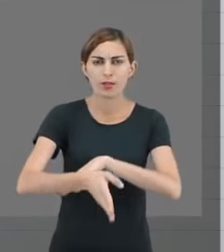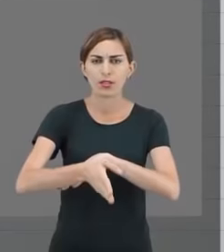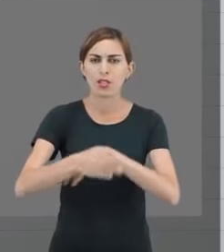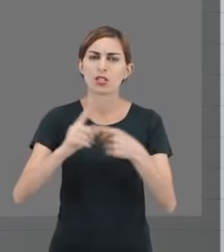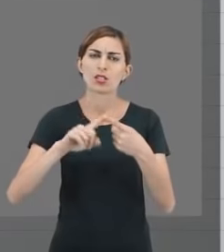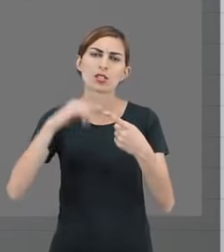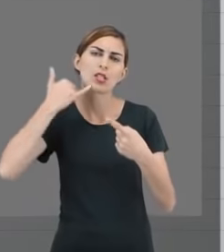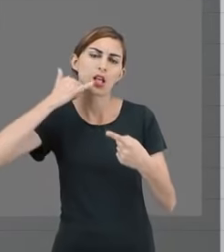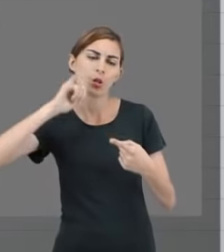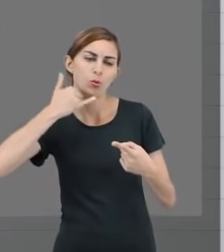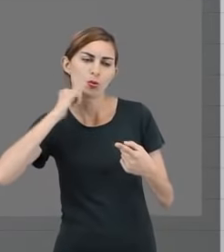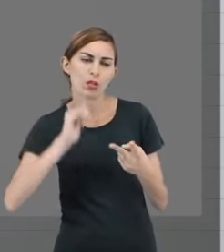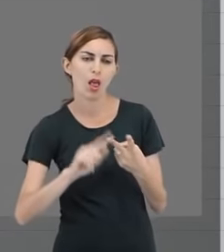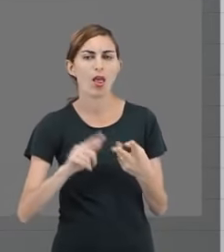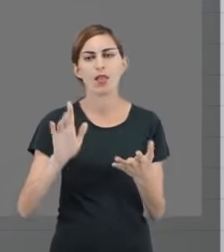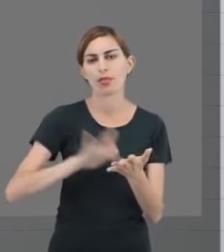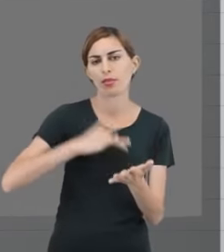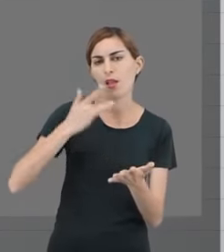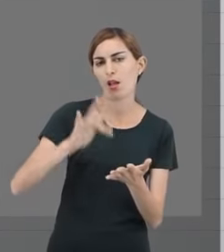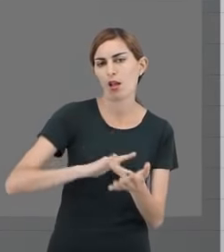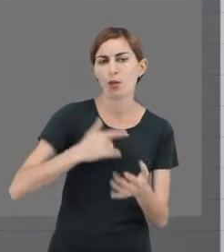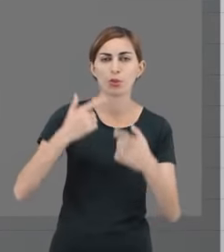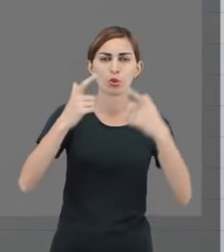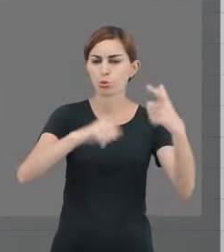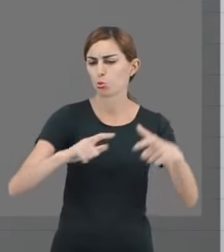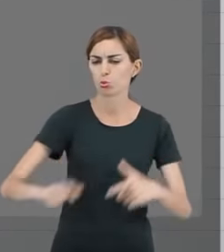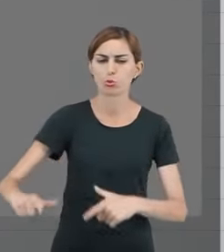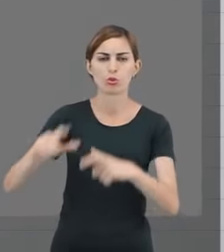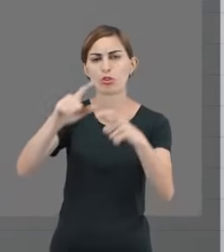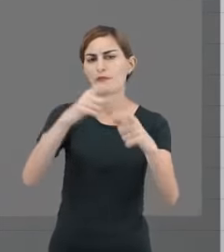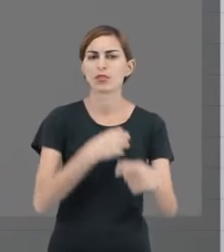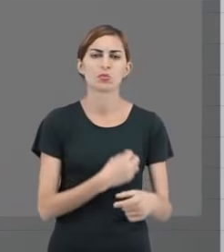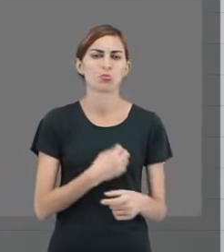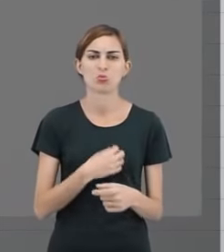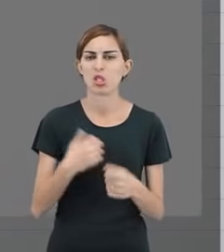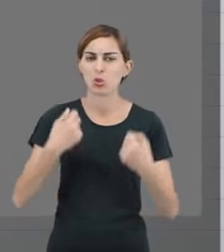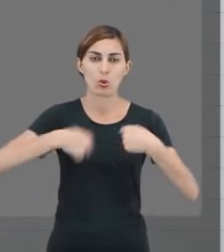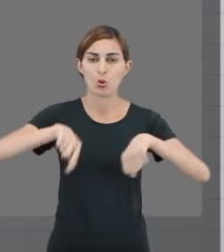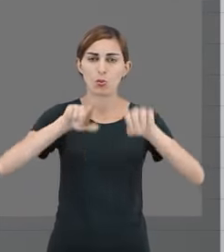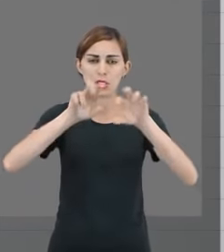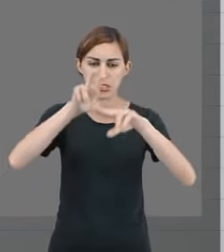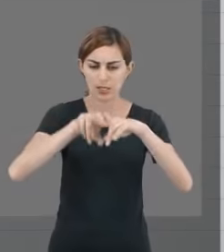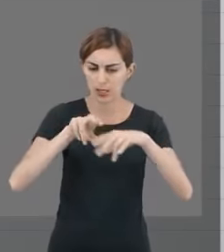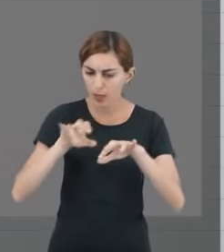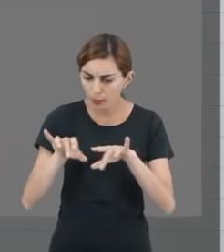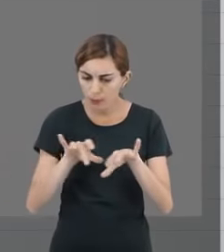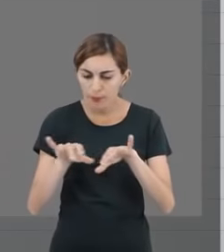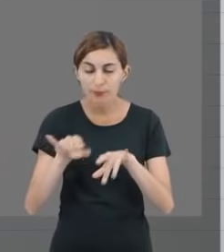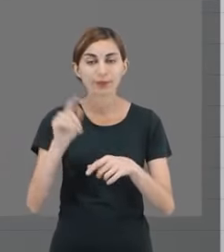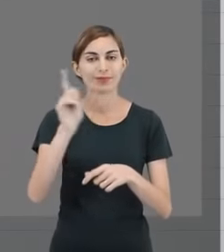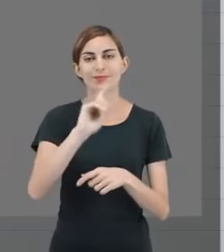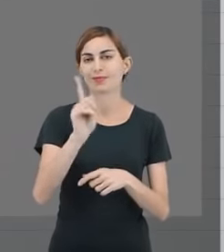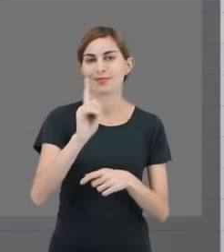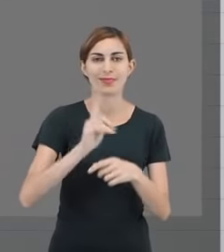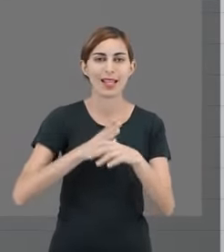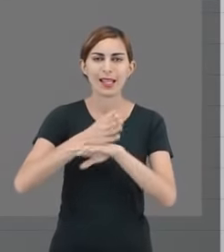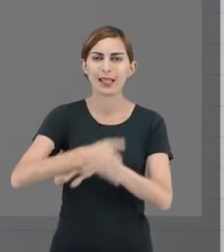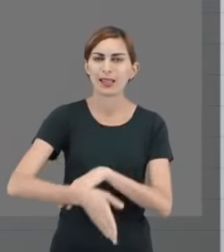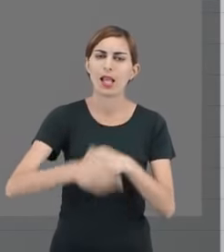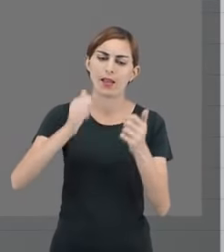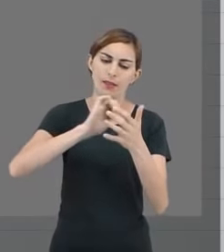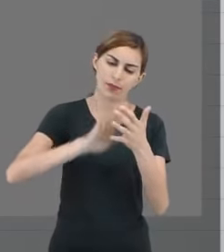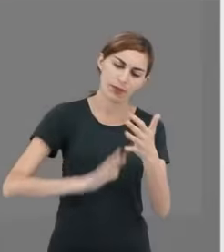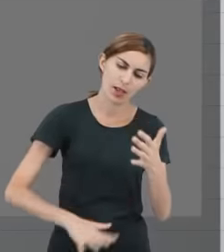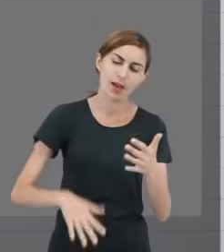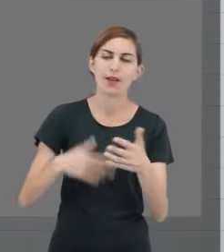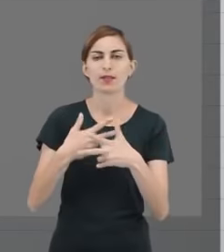-lo do celular, do tablet, aonde você estiver. Você não precisa estar na frente de um computador para acessar seus conteúdos, para fazer